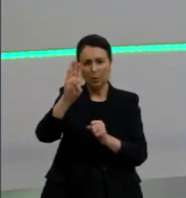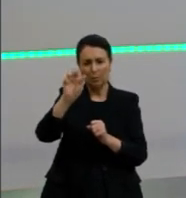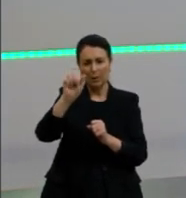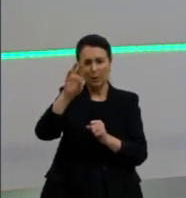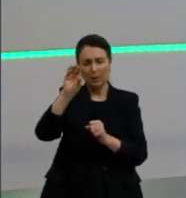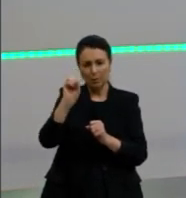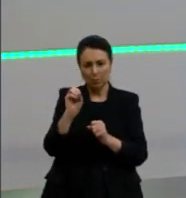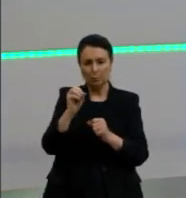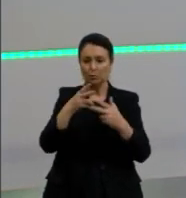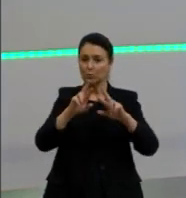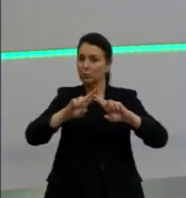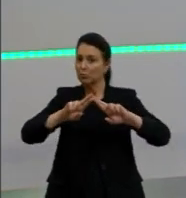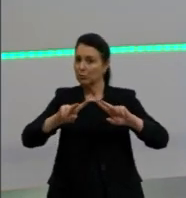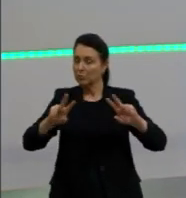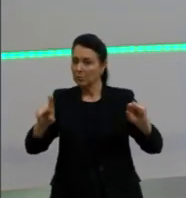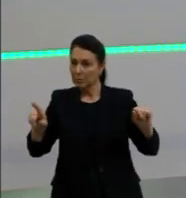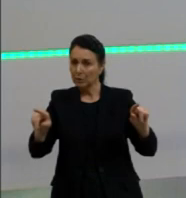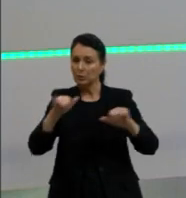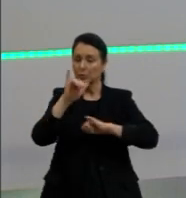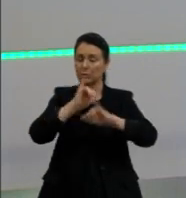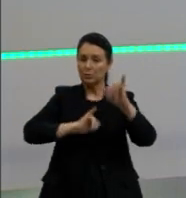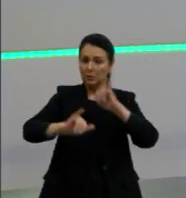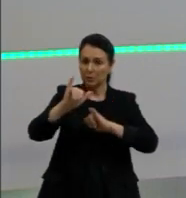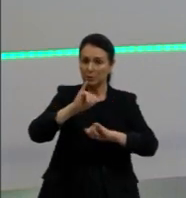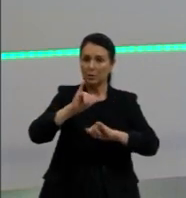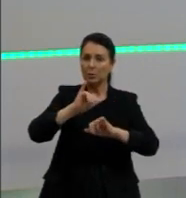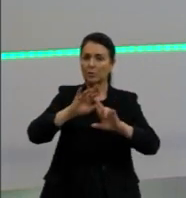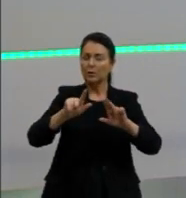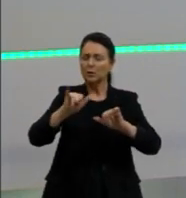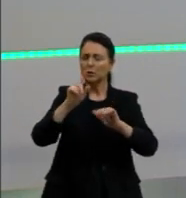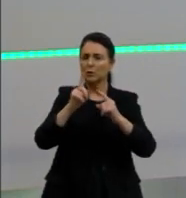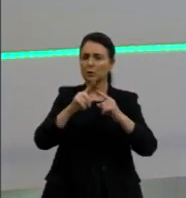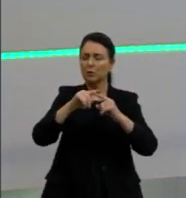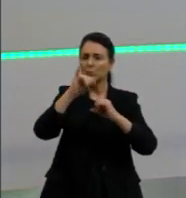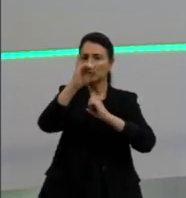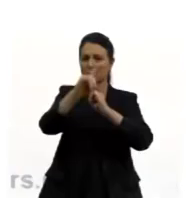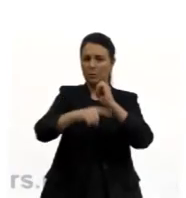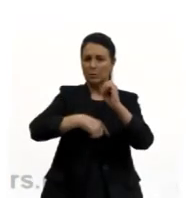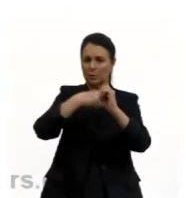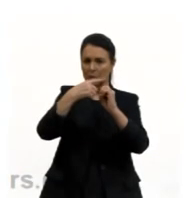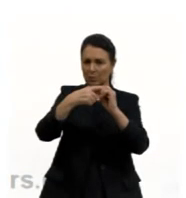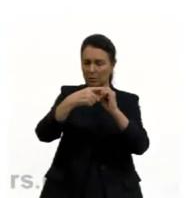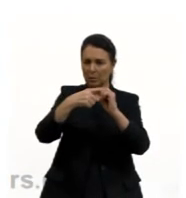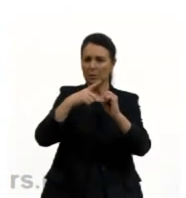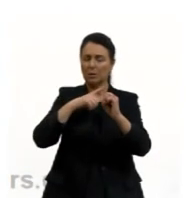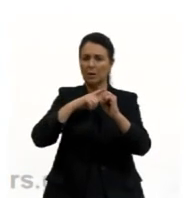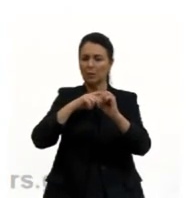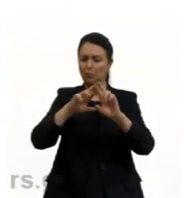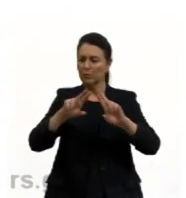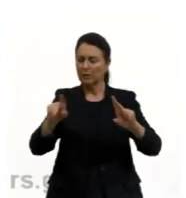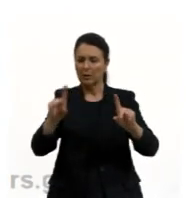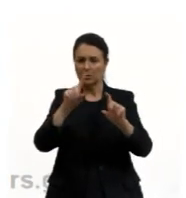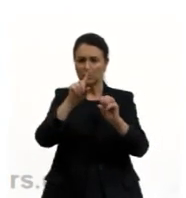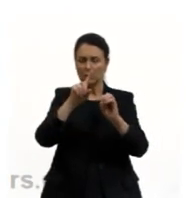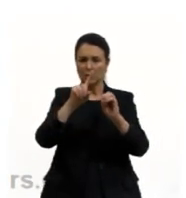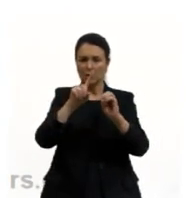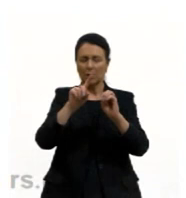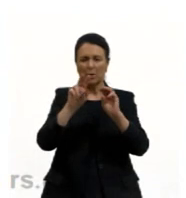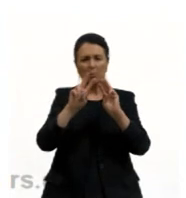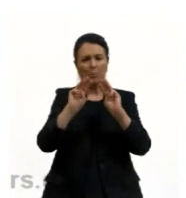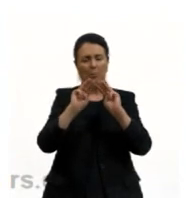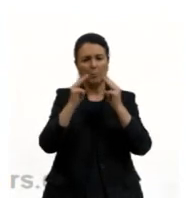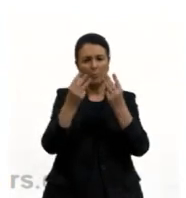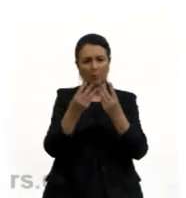Diferentes elementos químicos têm diferentes tipos de átomos? Sim, em particular, se os átomos têm diferentes massas? Não, a maioria tem a mesma massa,